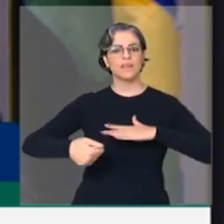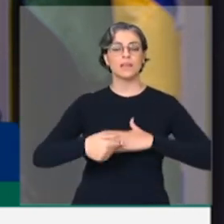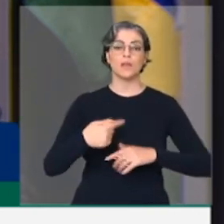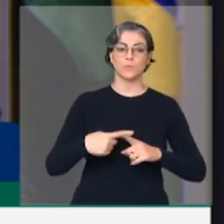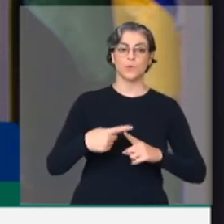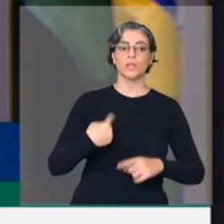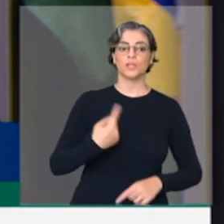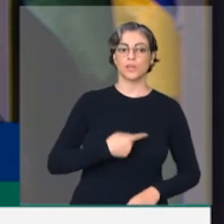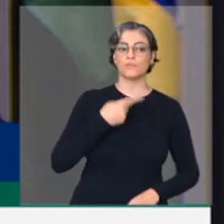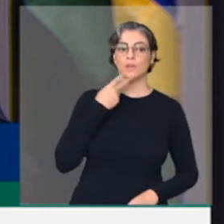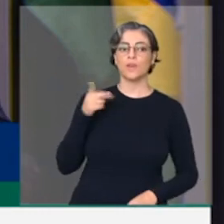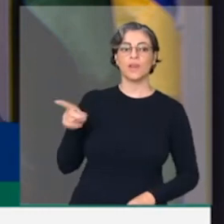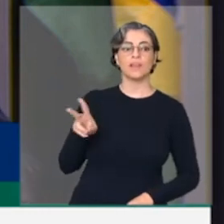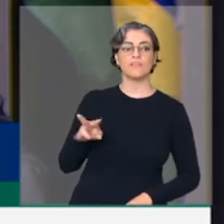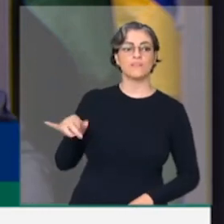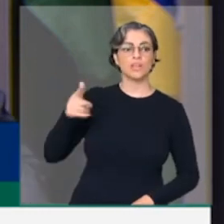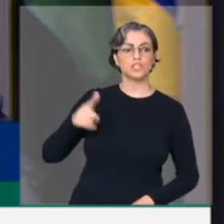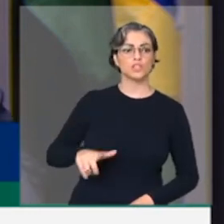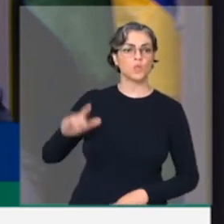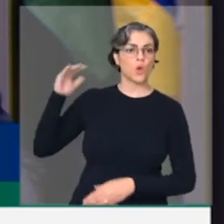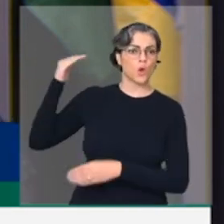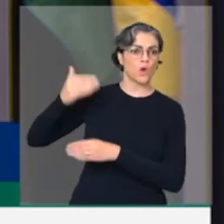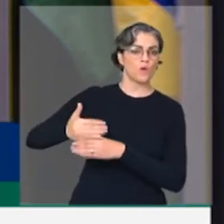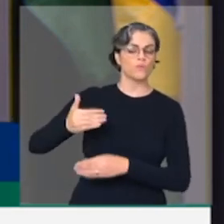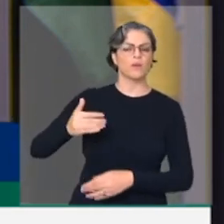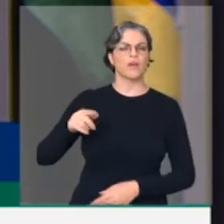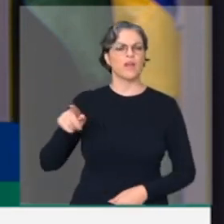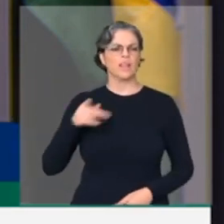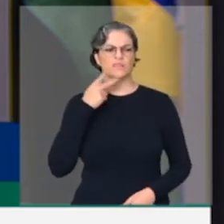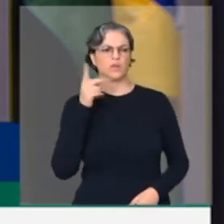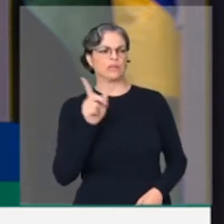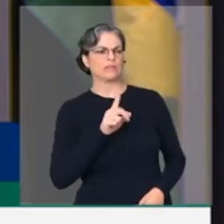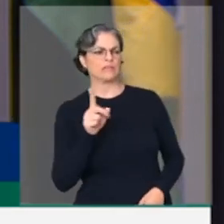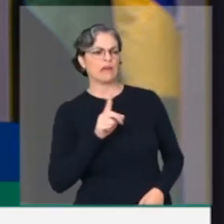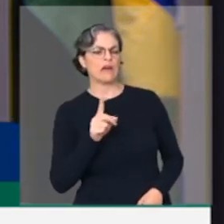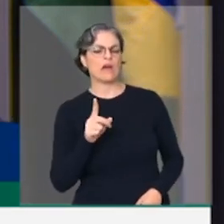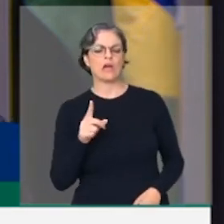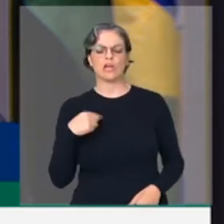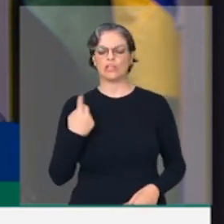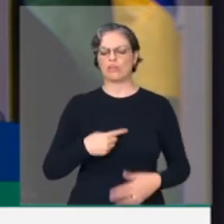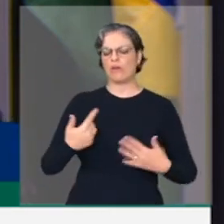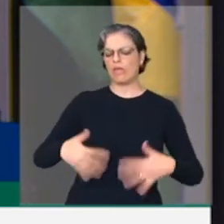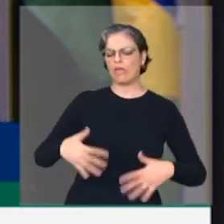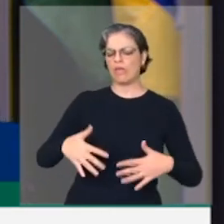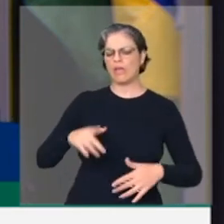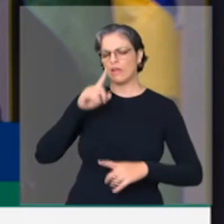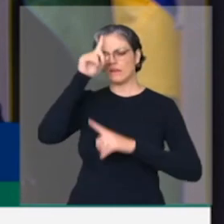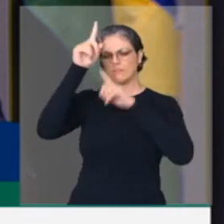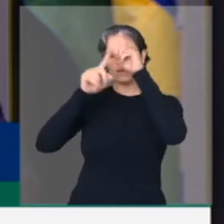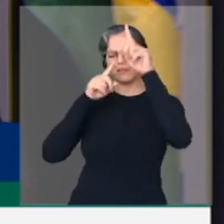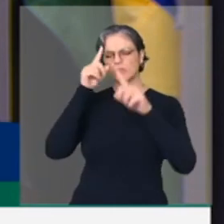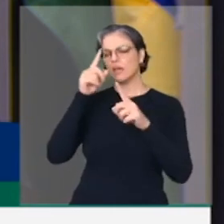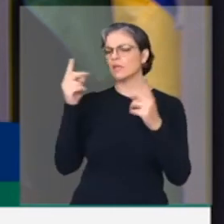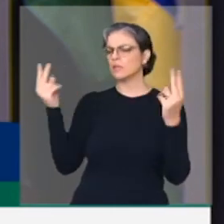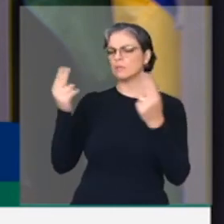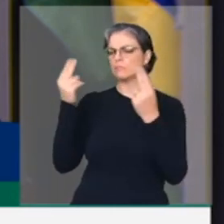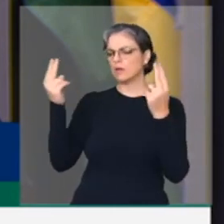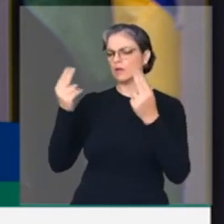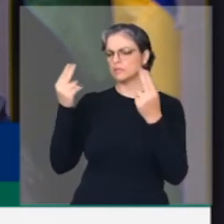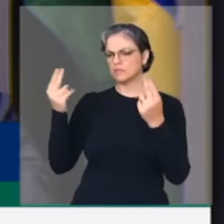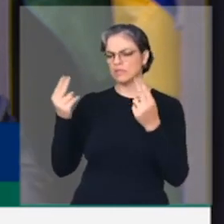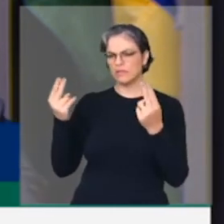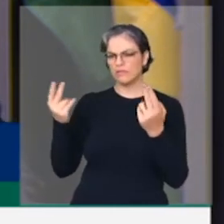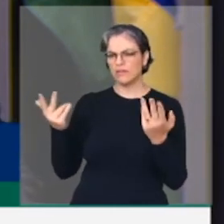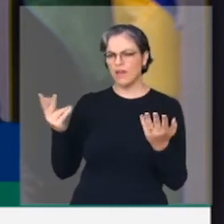lockdown. E ele disse que era fake news, que estávamos desesperados, que não havia possibilidade de cometer, de fazer um